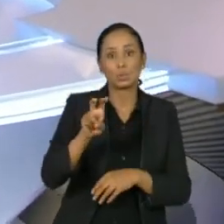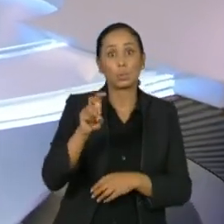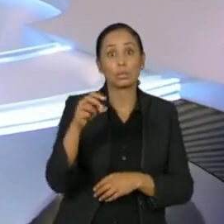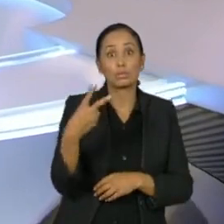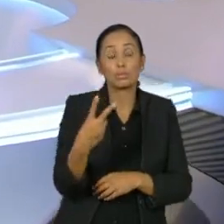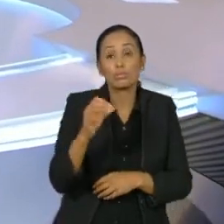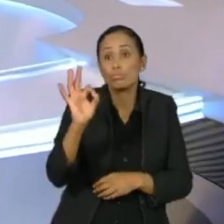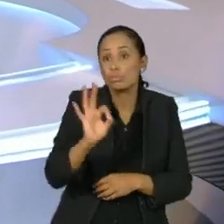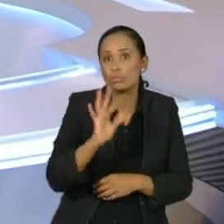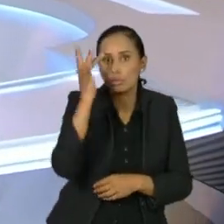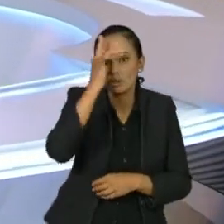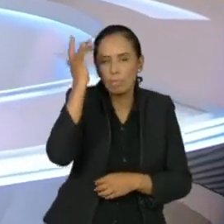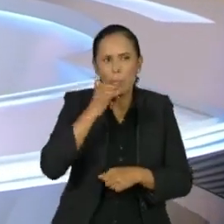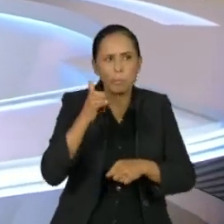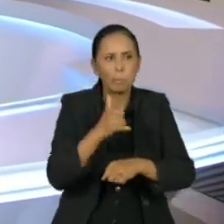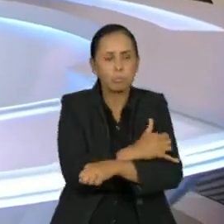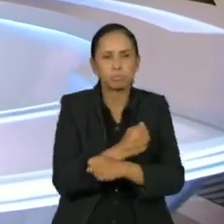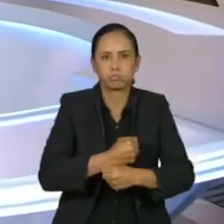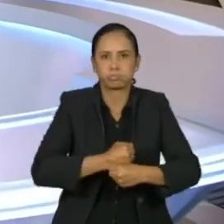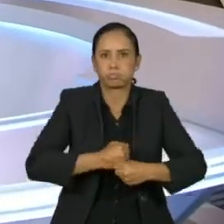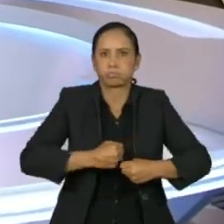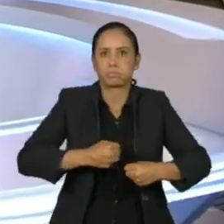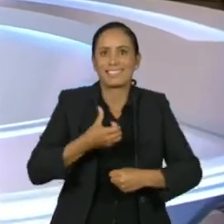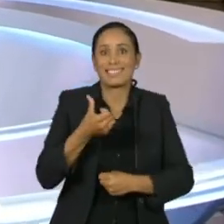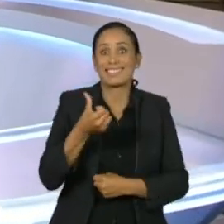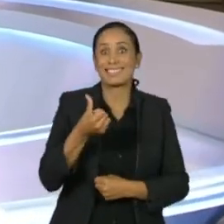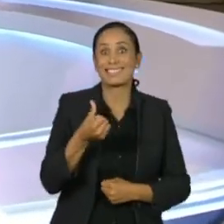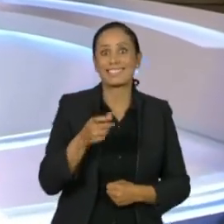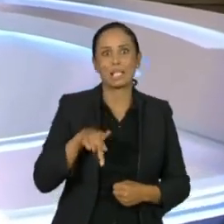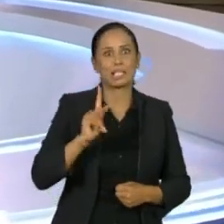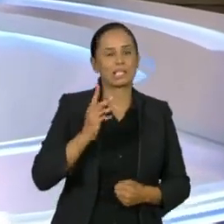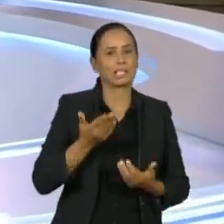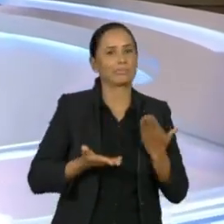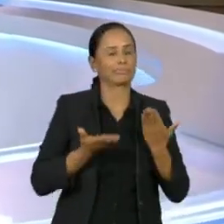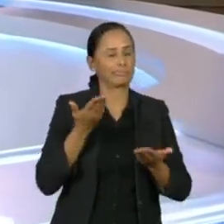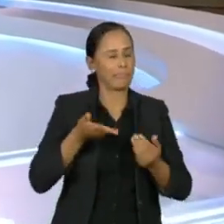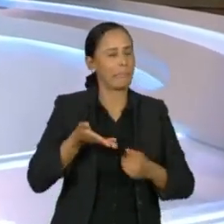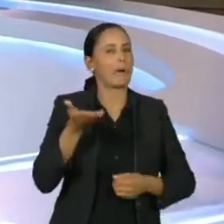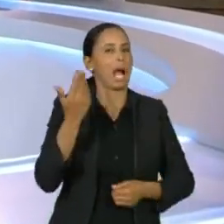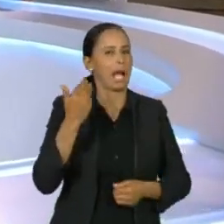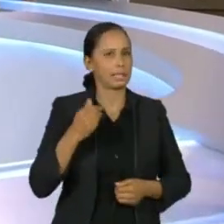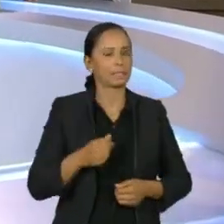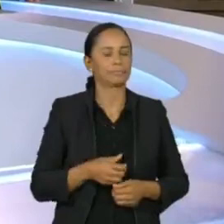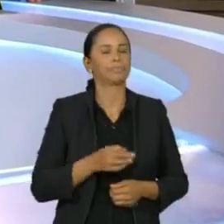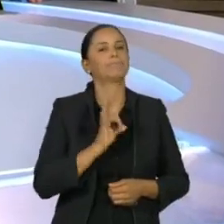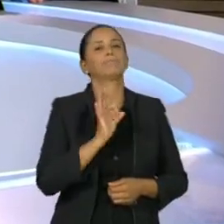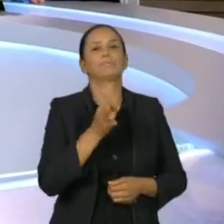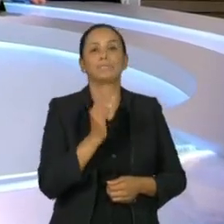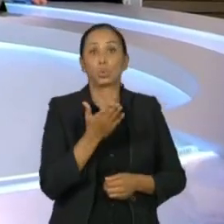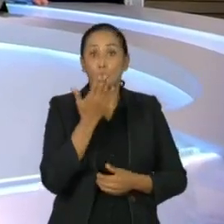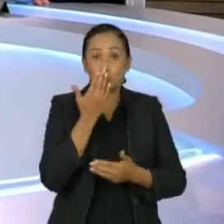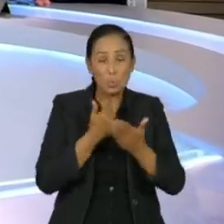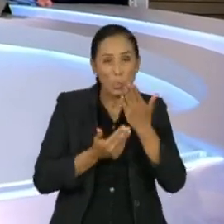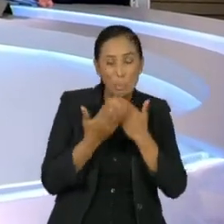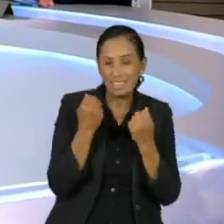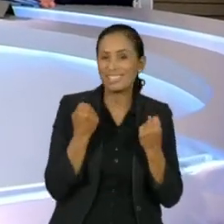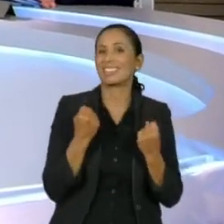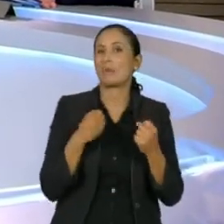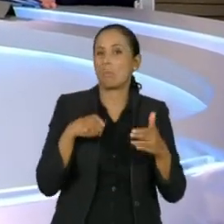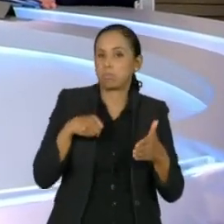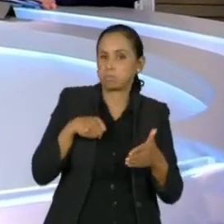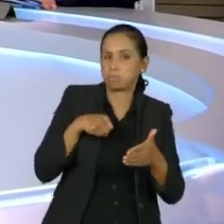relatam um ganho de pelo menos 6 quilos. Pois é, a combinação de alta ingestão calórica e pouco exercício